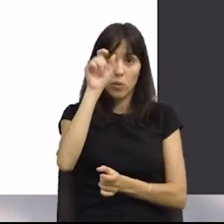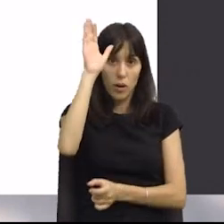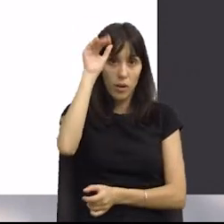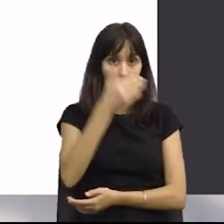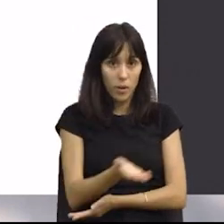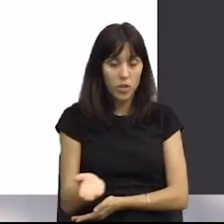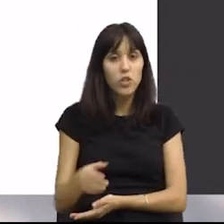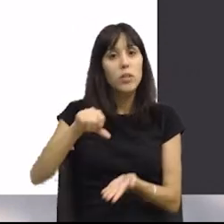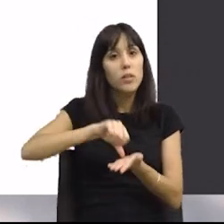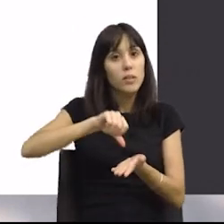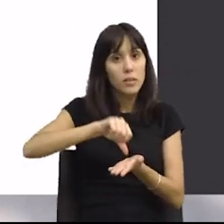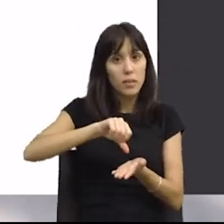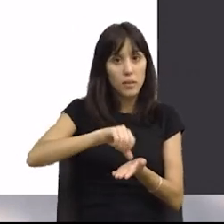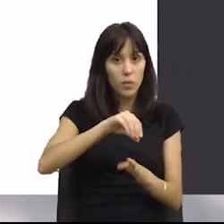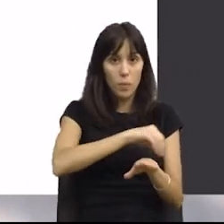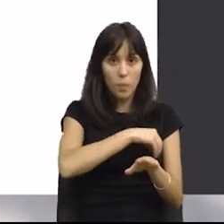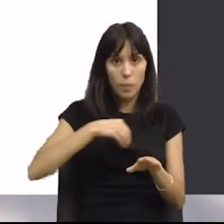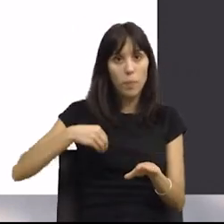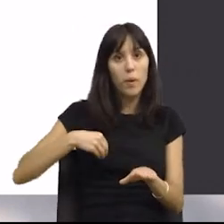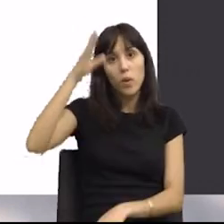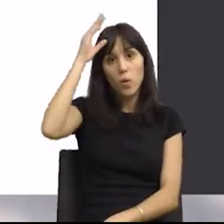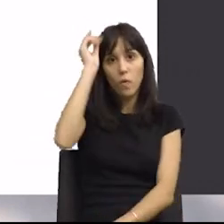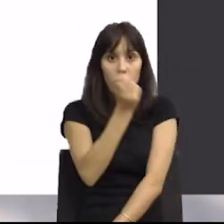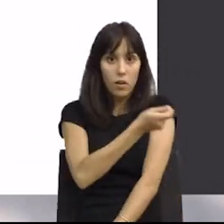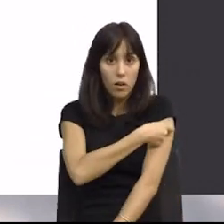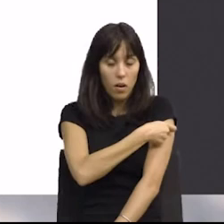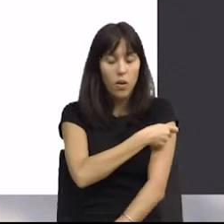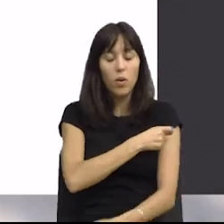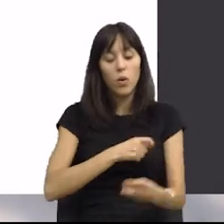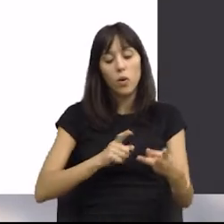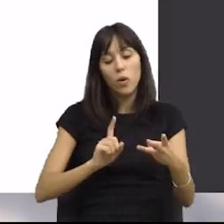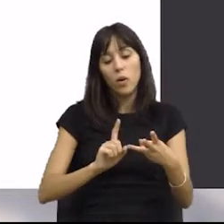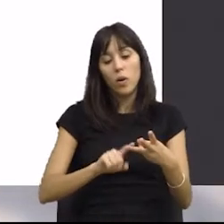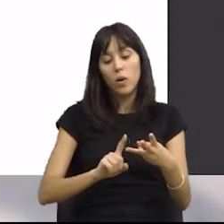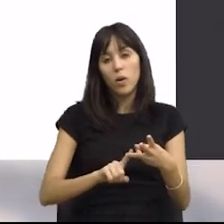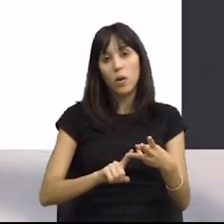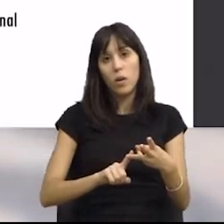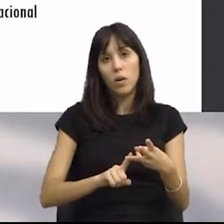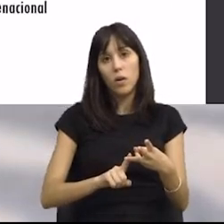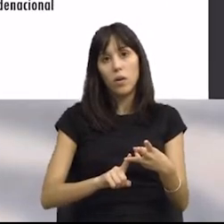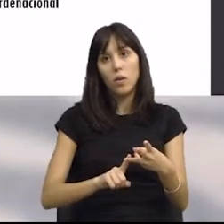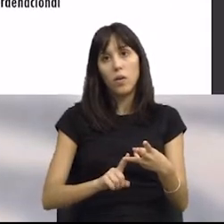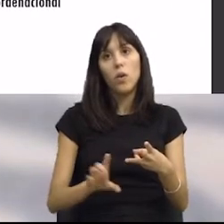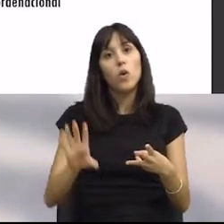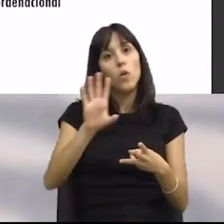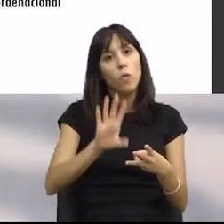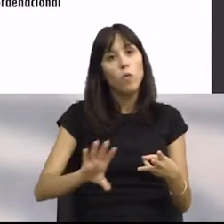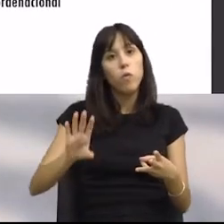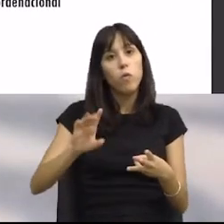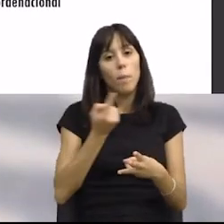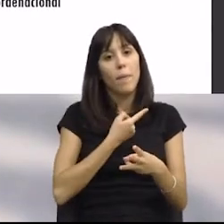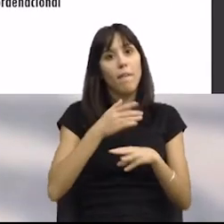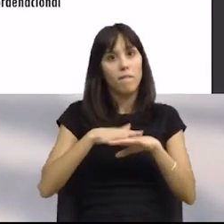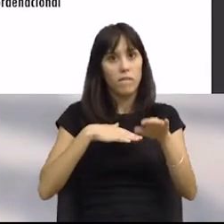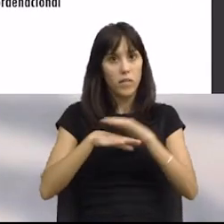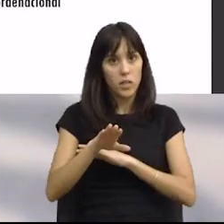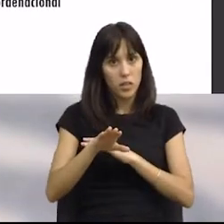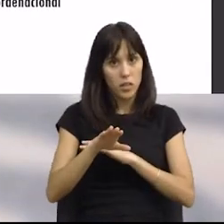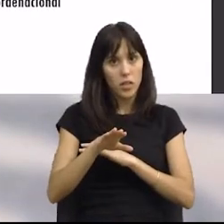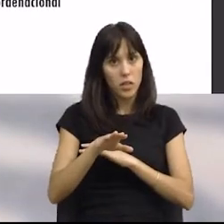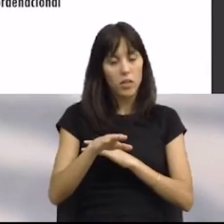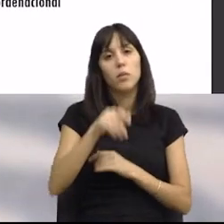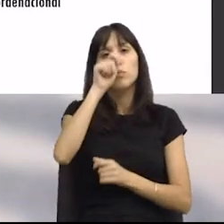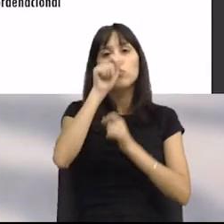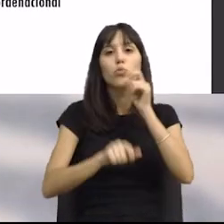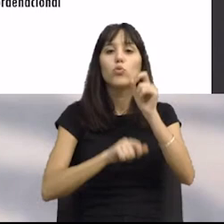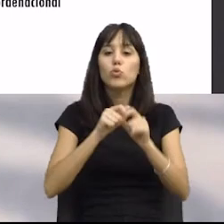centros médicos de atendimento médico-veterinário, os procedimentos que devem ser adotados junto